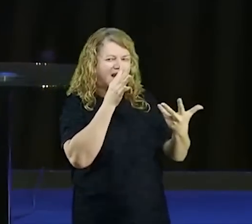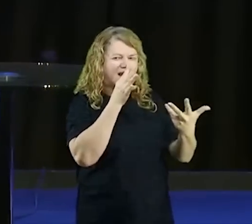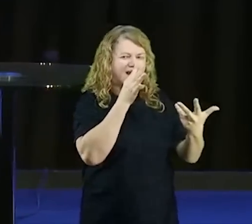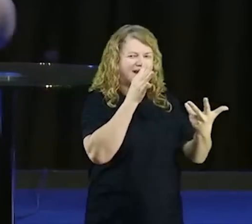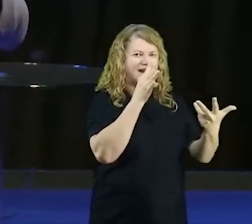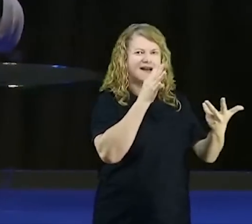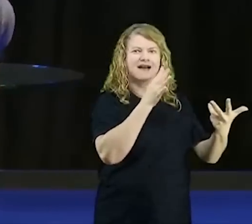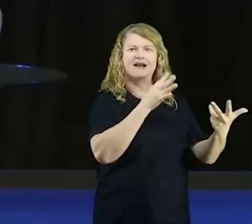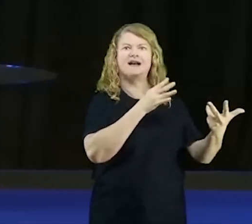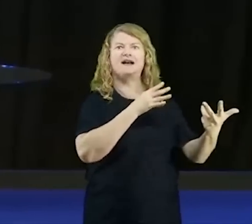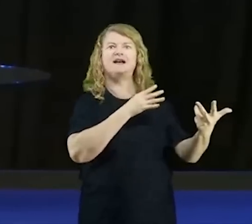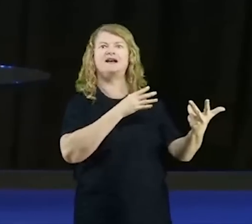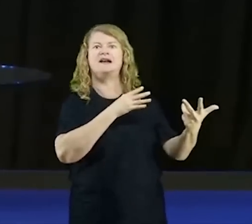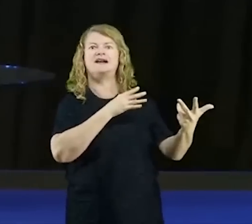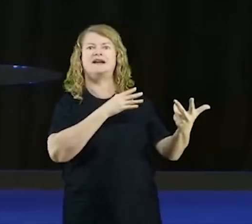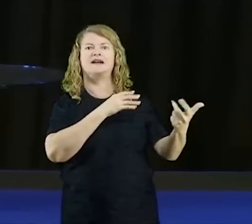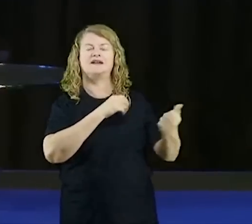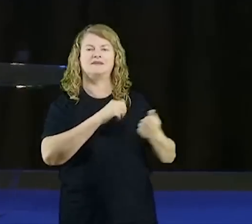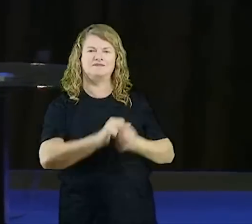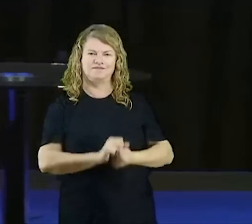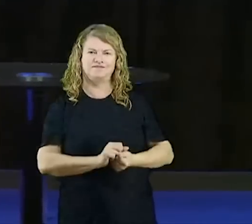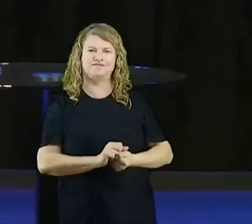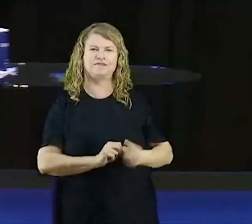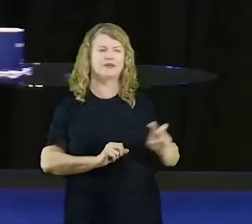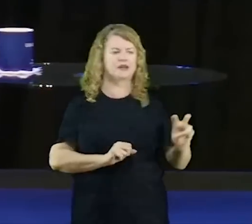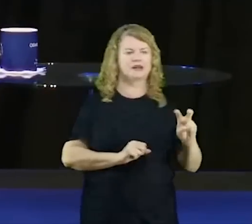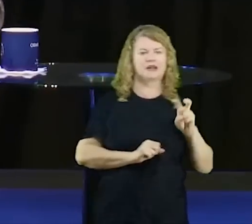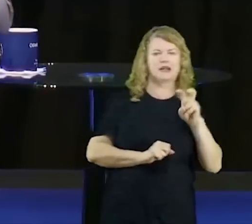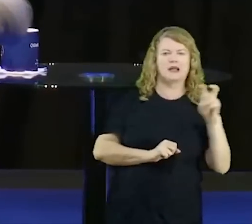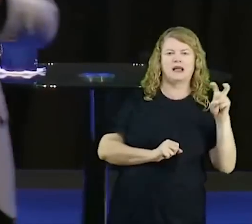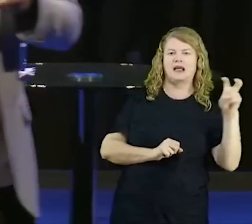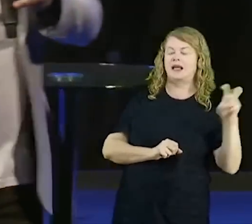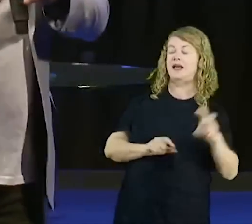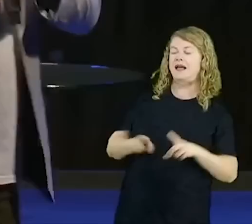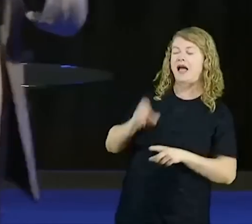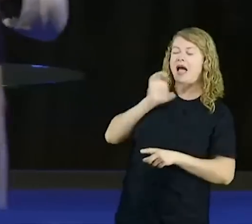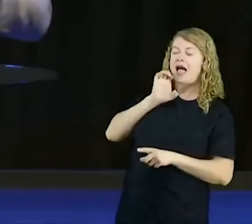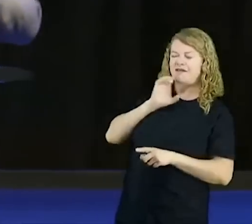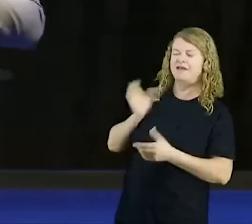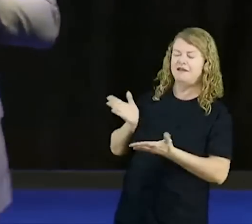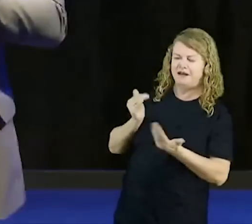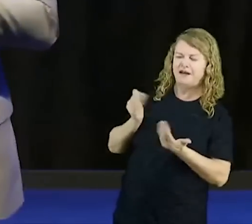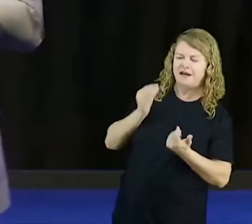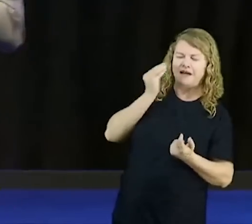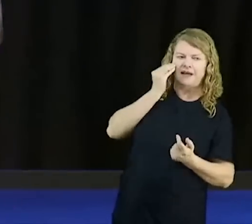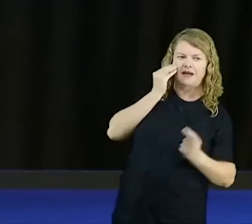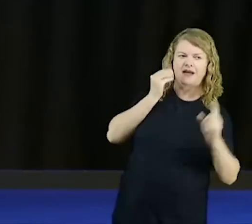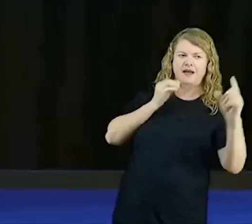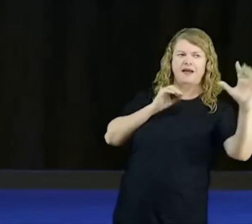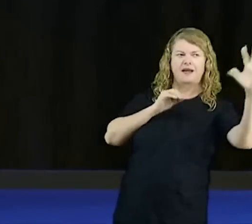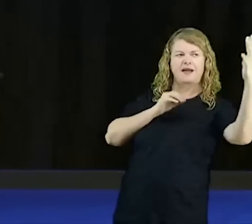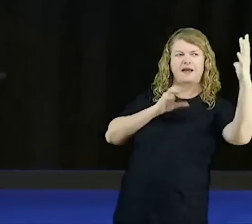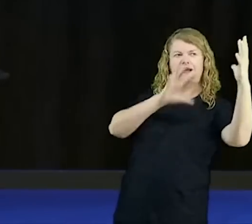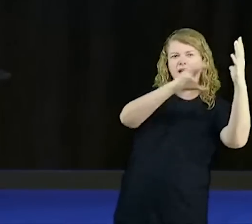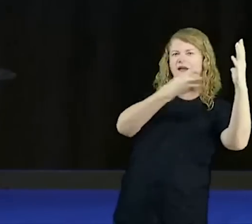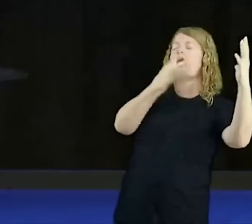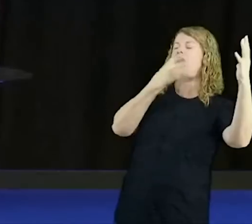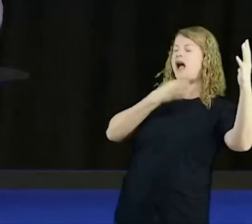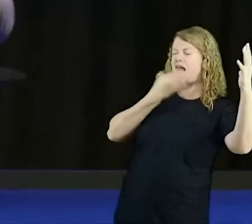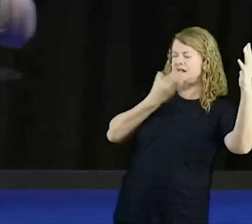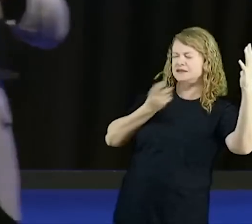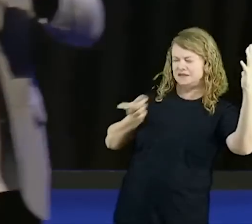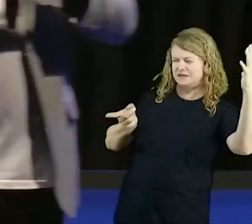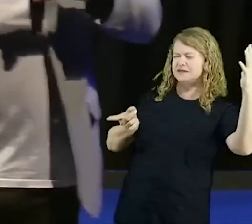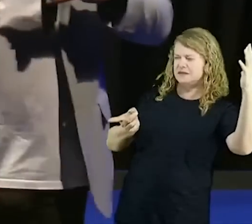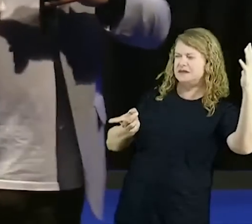Você vai ser como Deus, Eva. Na hora que você comer, teus olhos vão se abrir. Você não vai precisar mais de Deus. É aí que está a